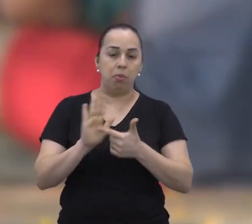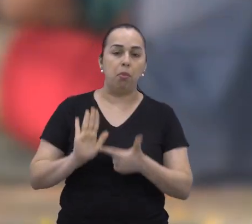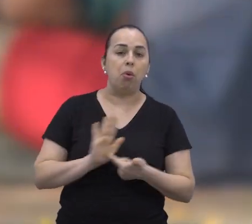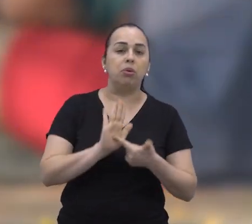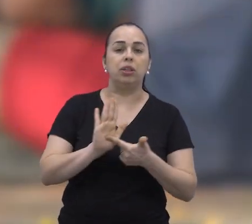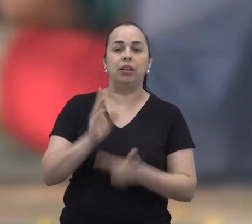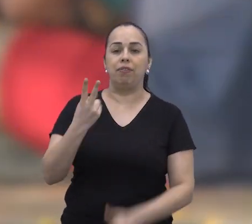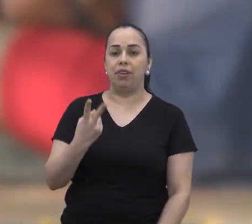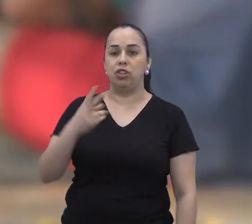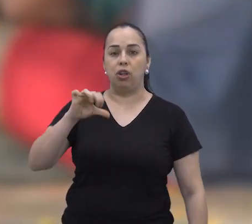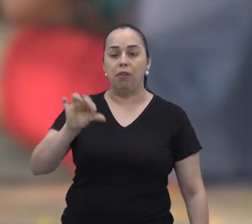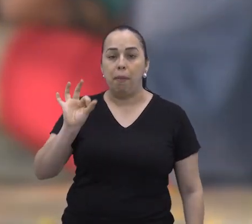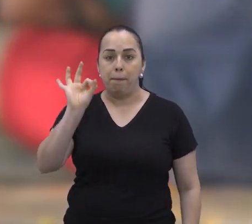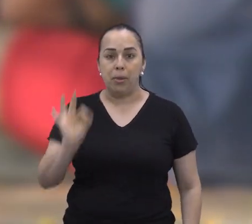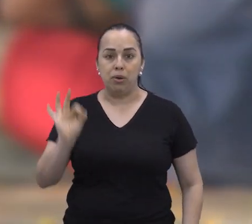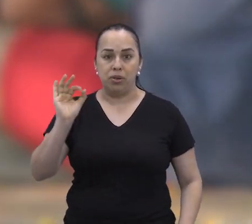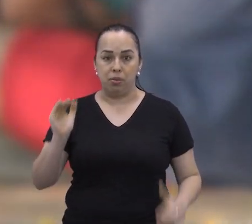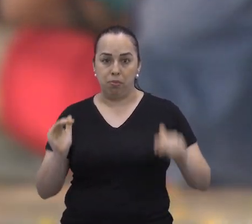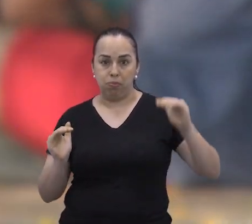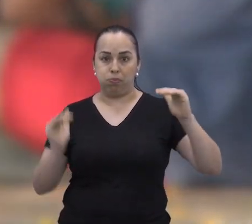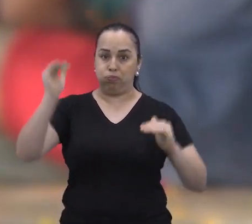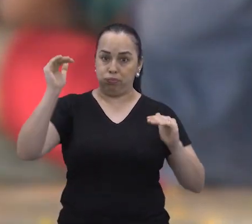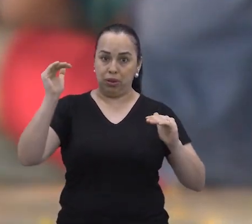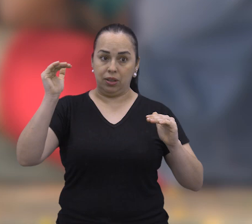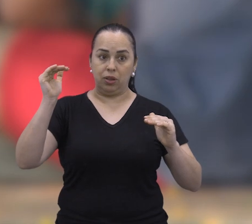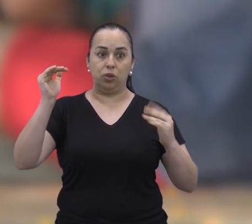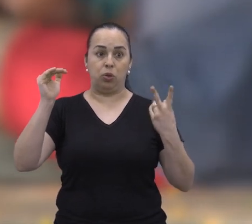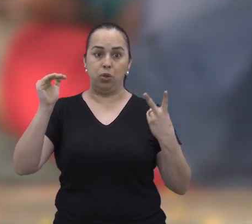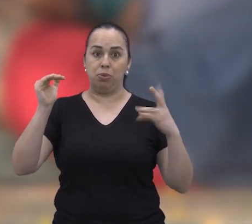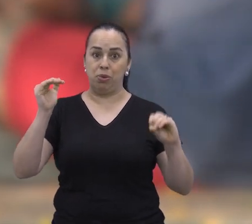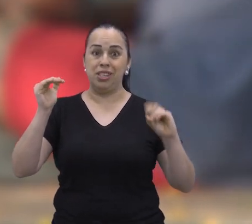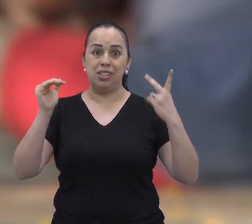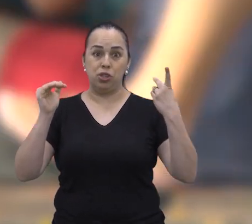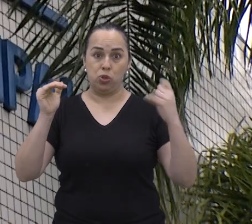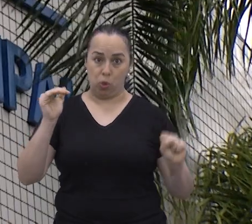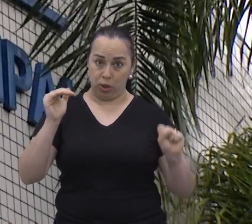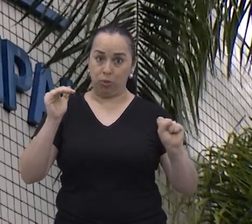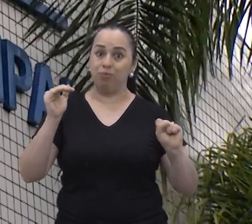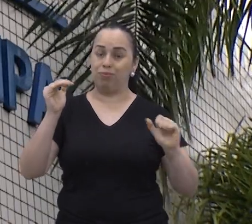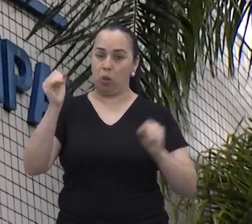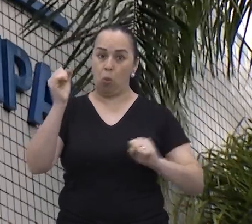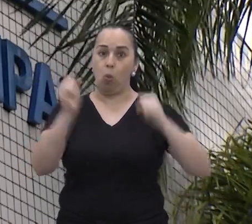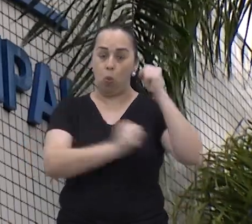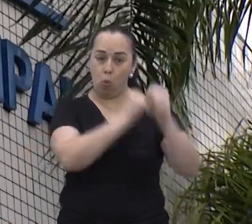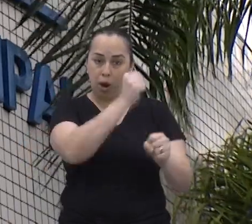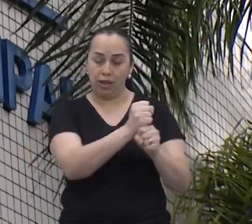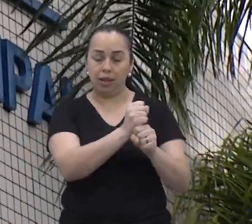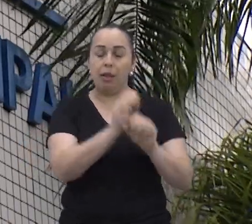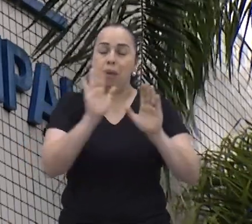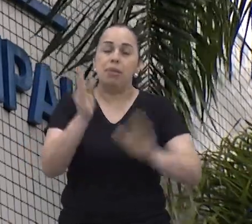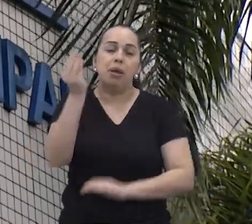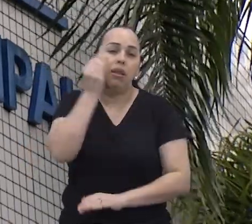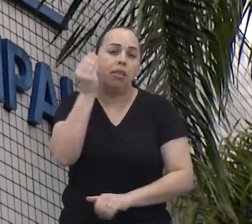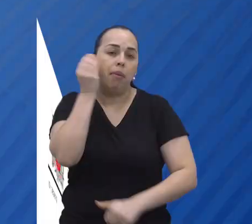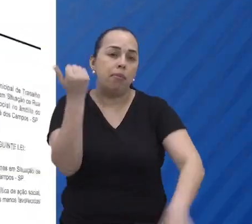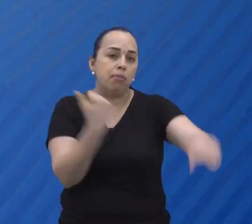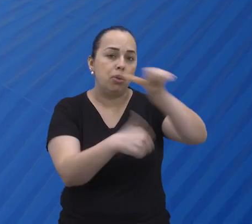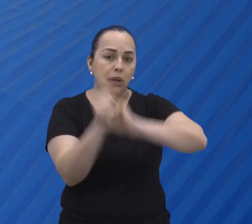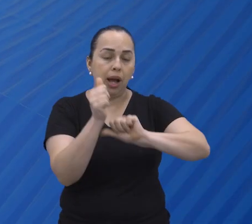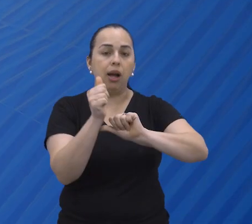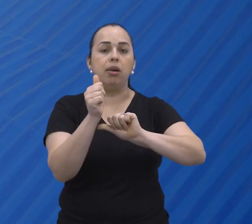29% se comparado ao mesmo período em 2018. Para tentar reverter essa situação,